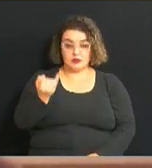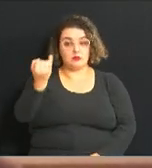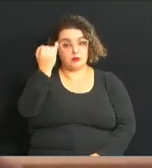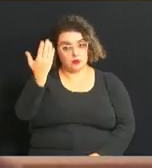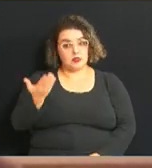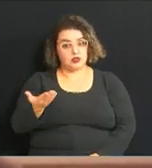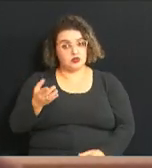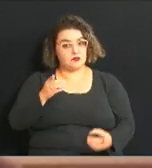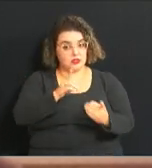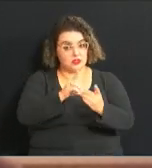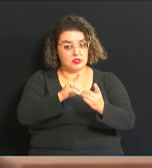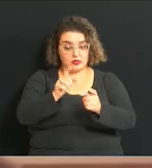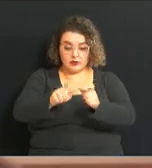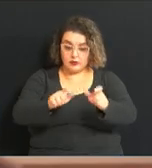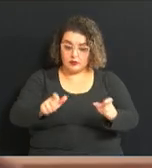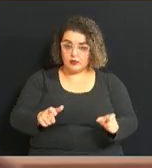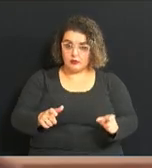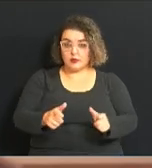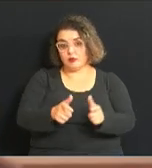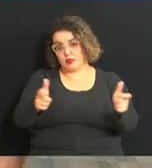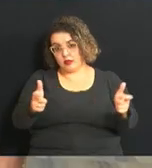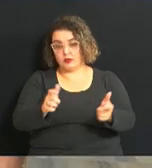atendendo uma população muito maior.